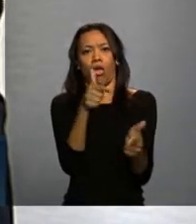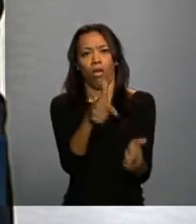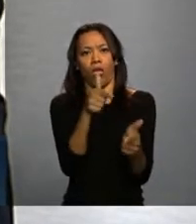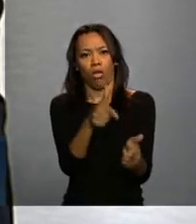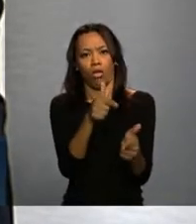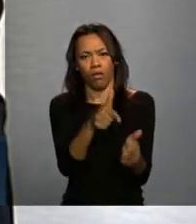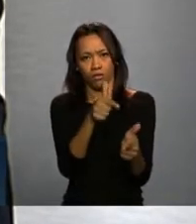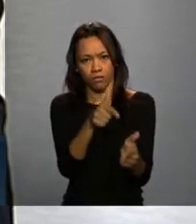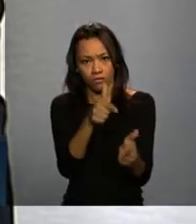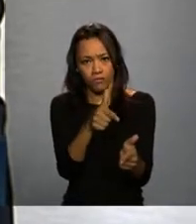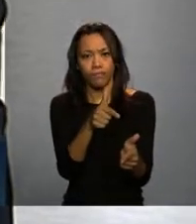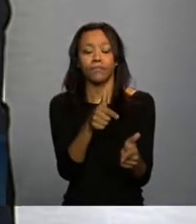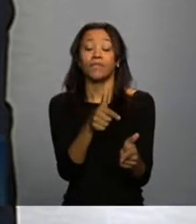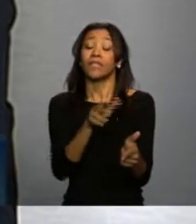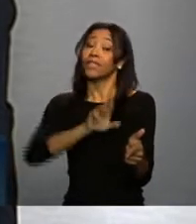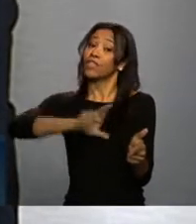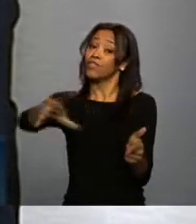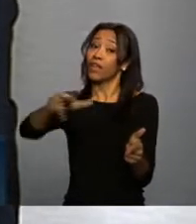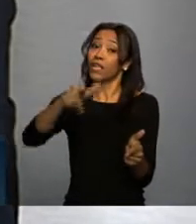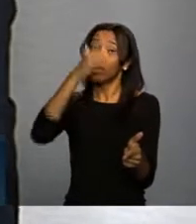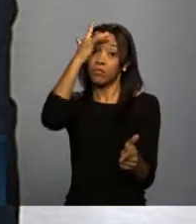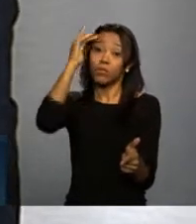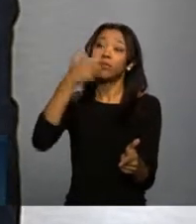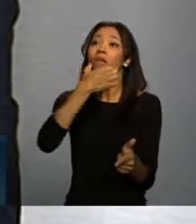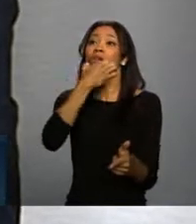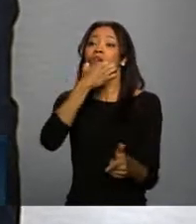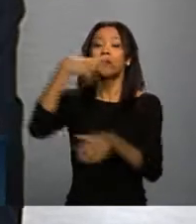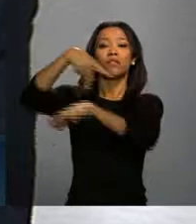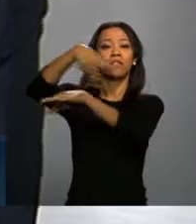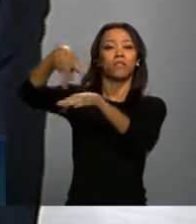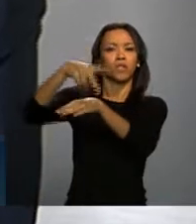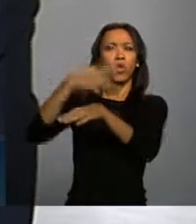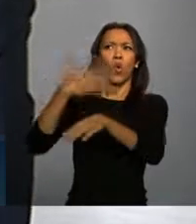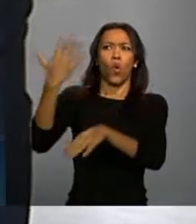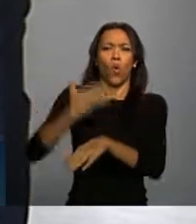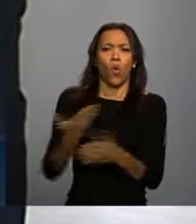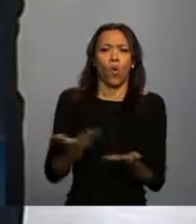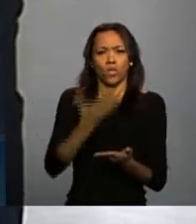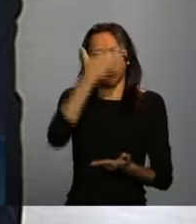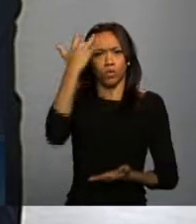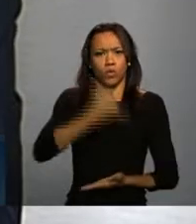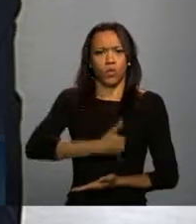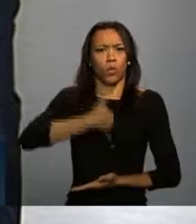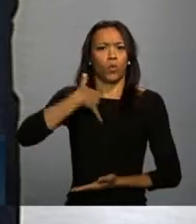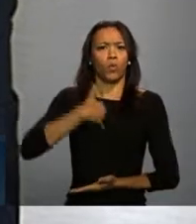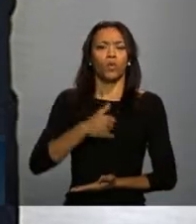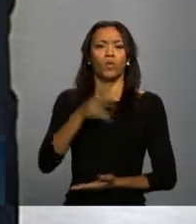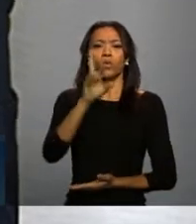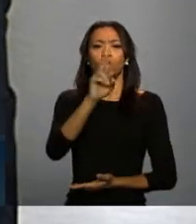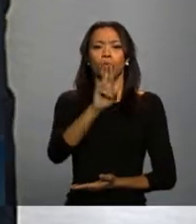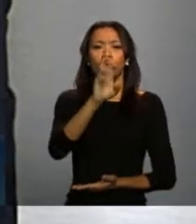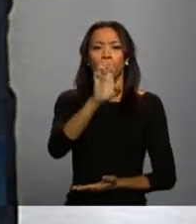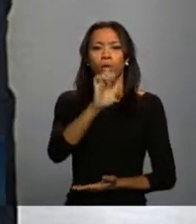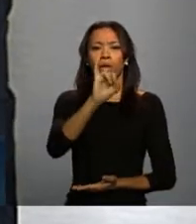e diferente dos ingleses, que tem verdadeiro orgulho do Reino Unido, hoje eu estava vendo na imprensa, está acontecendo as vésperas da